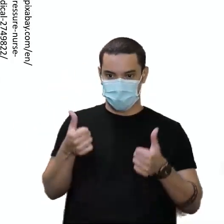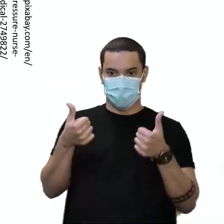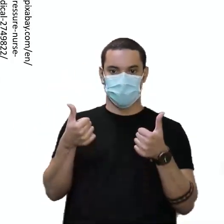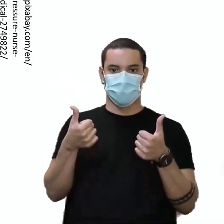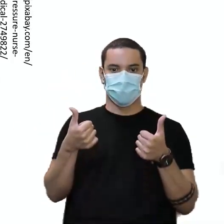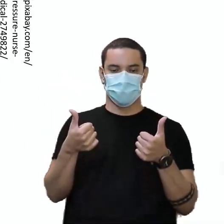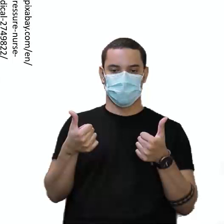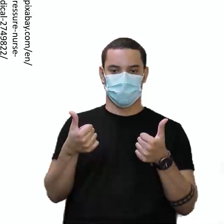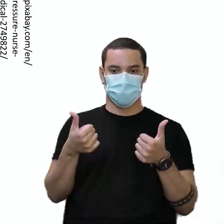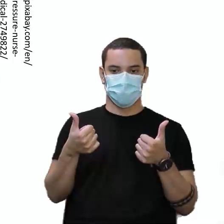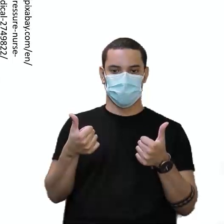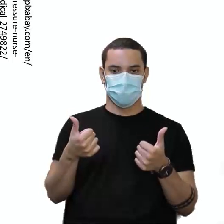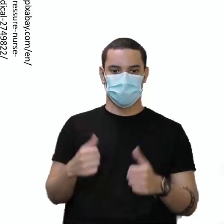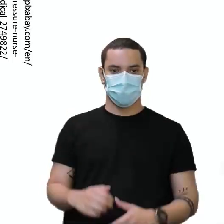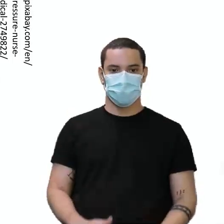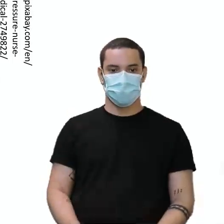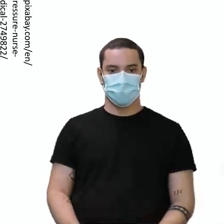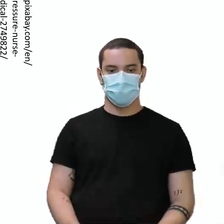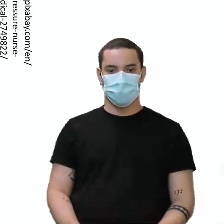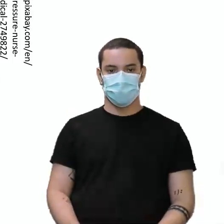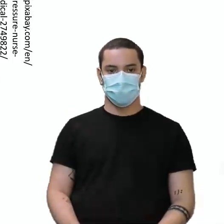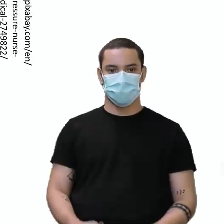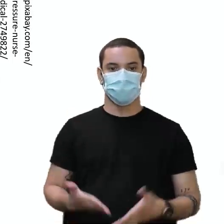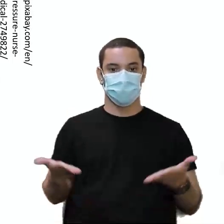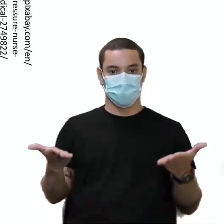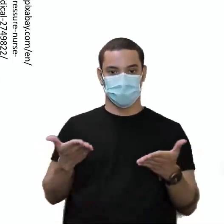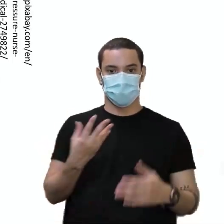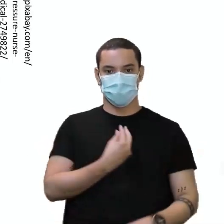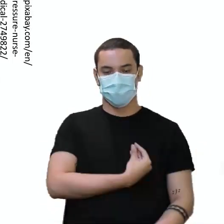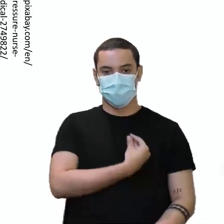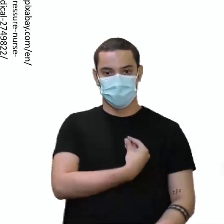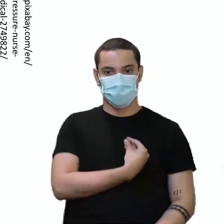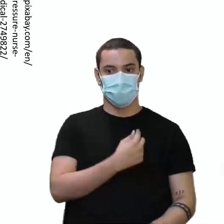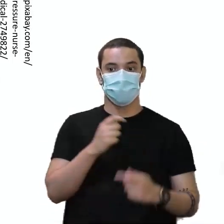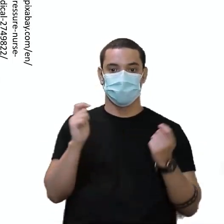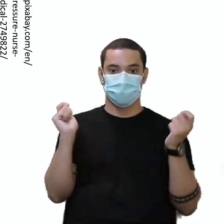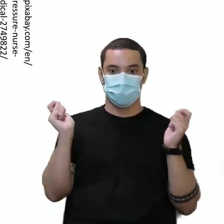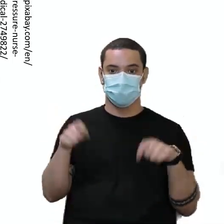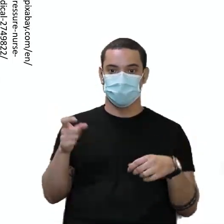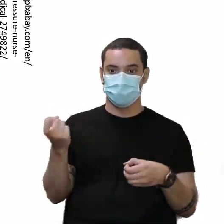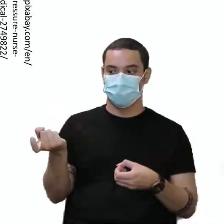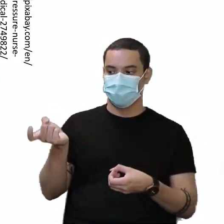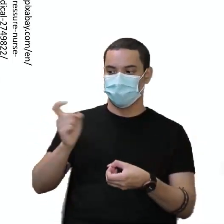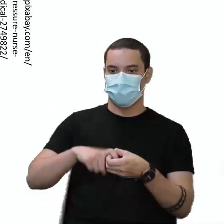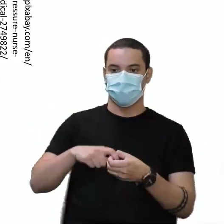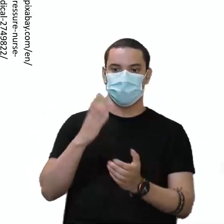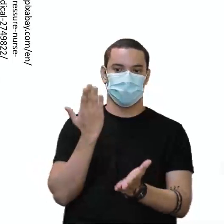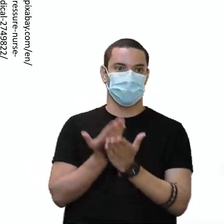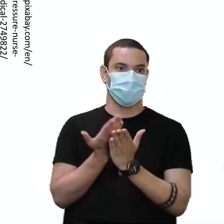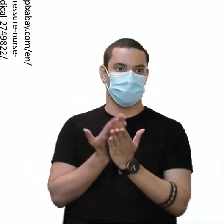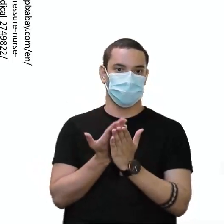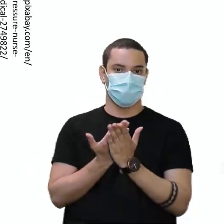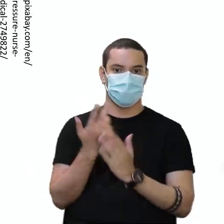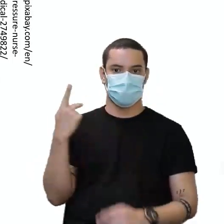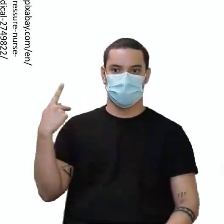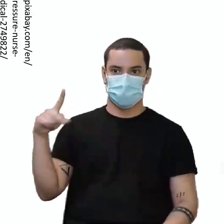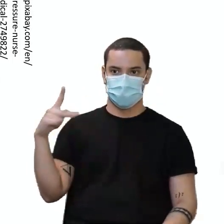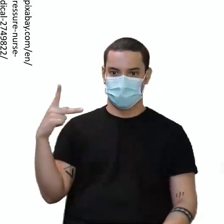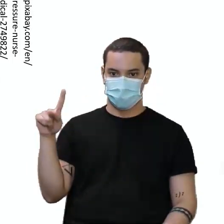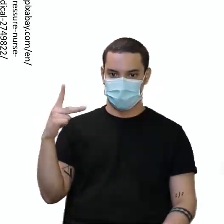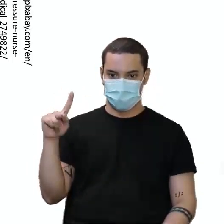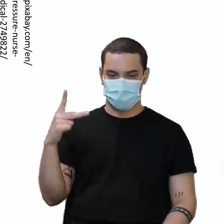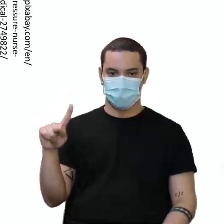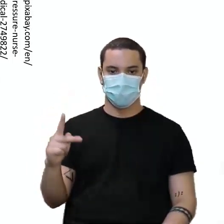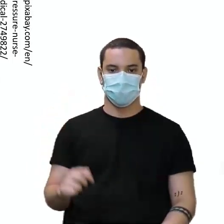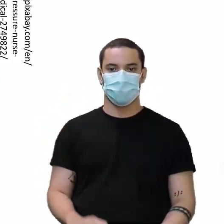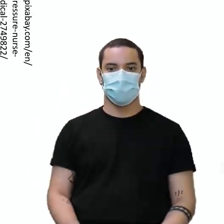provavelmente. So he is now, então agora ele está o quê? Apto para retomar os estudos dele. Então,